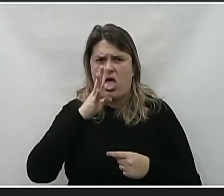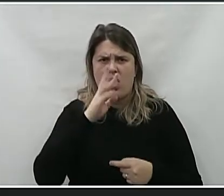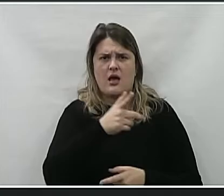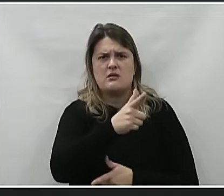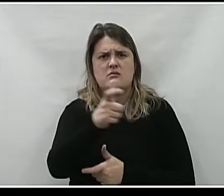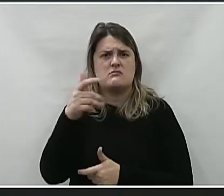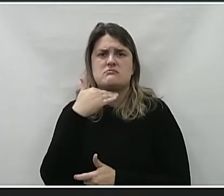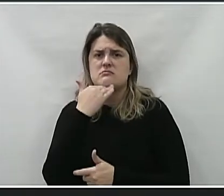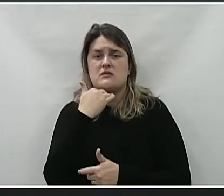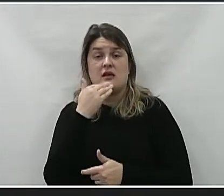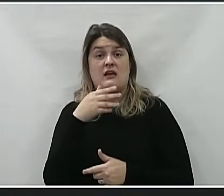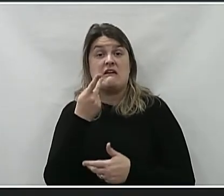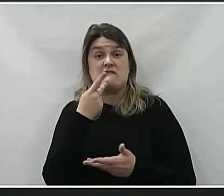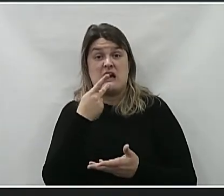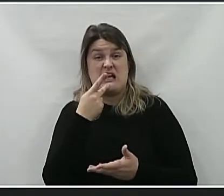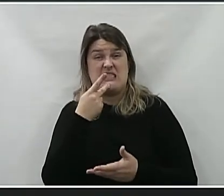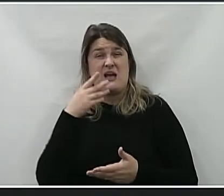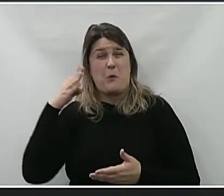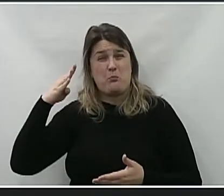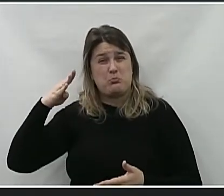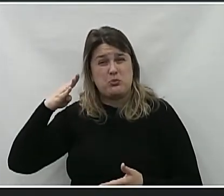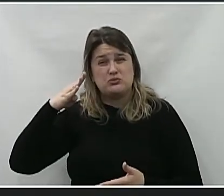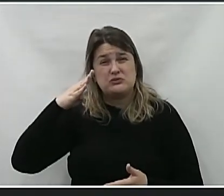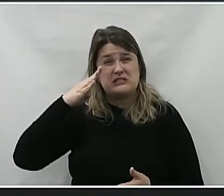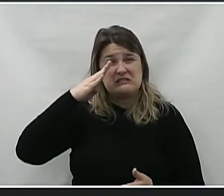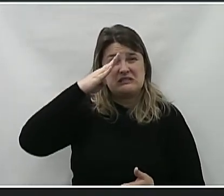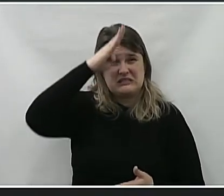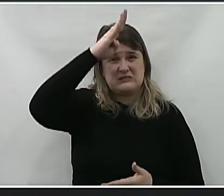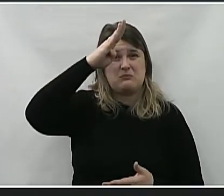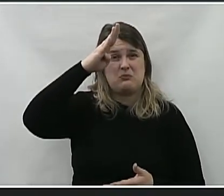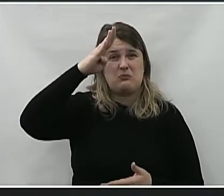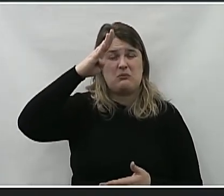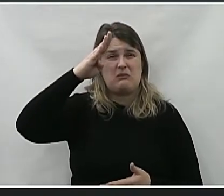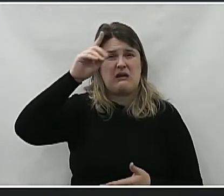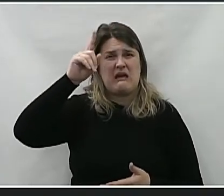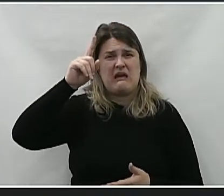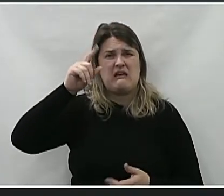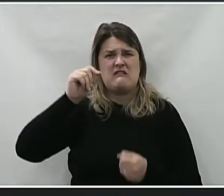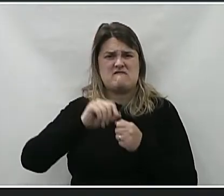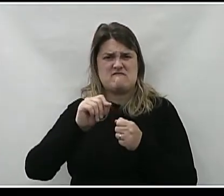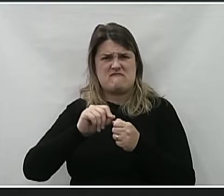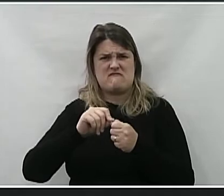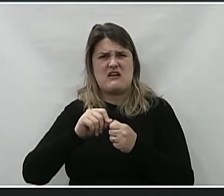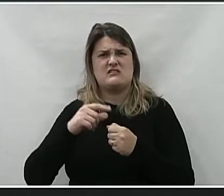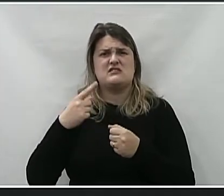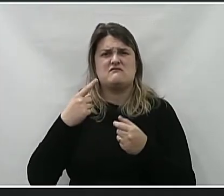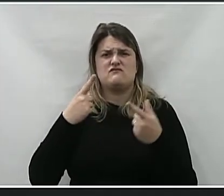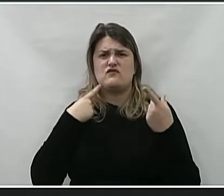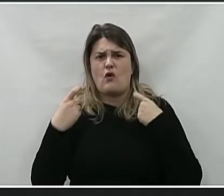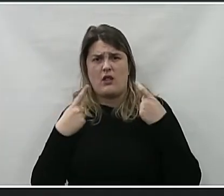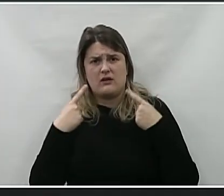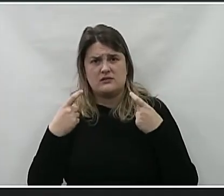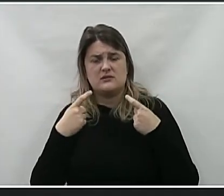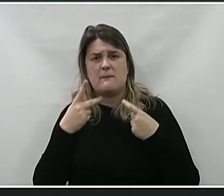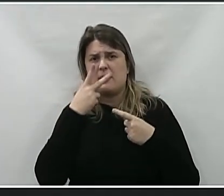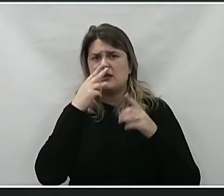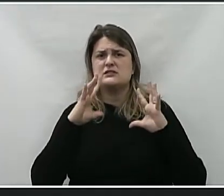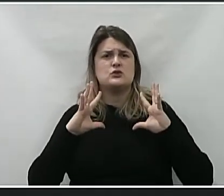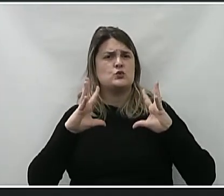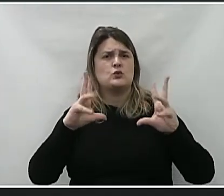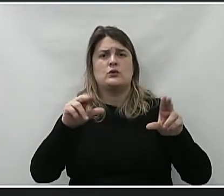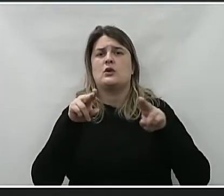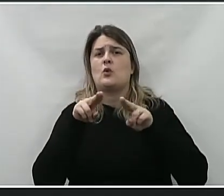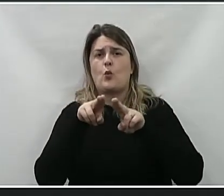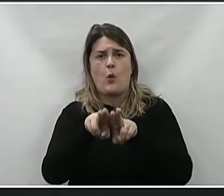tiro em ninguém. Quando você fala que o bolsonarismo é agride, é violento, você está colocando todo mundo no